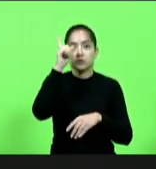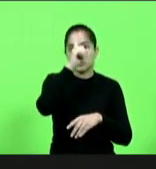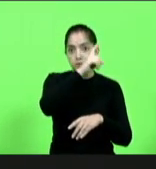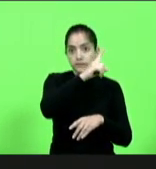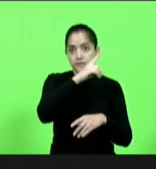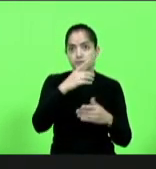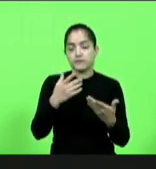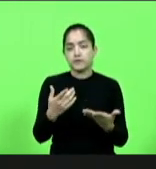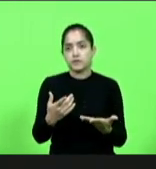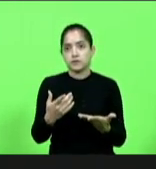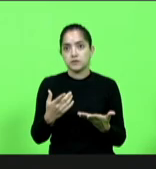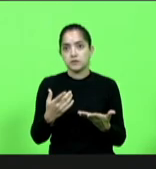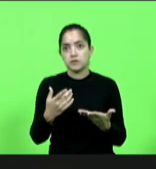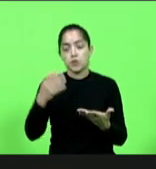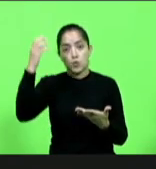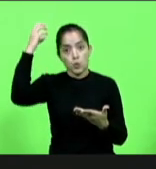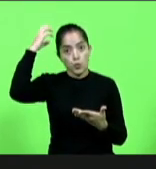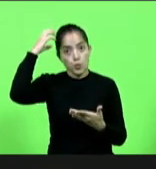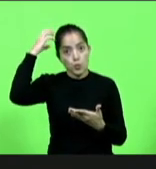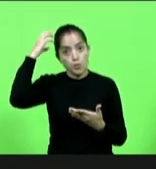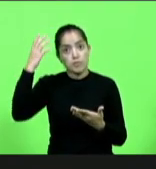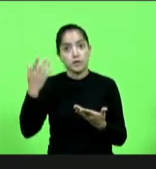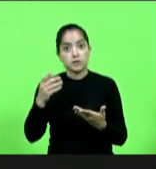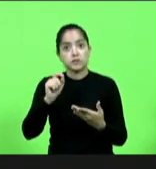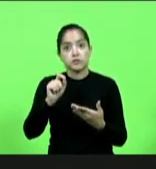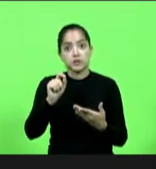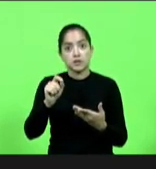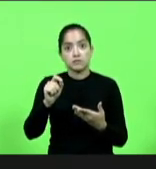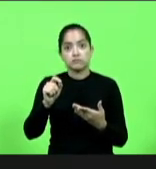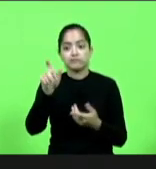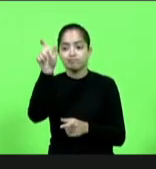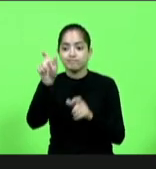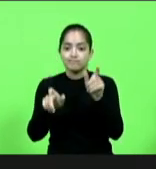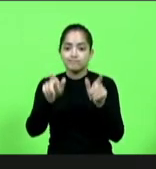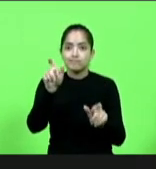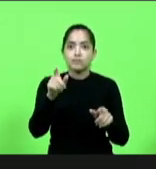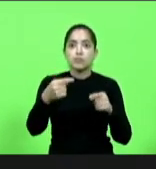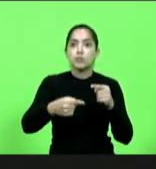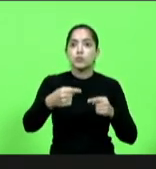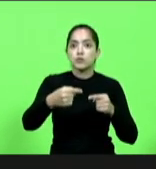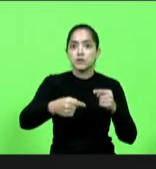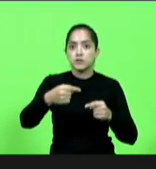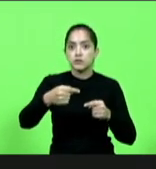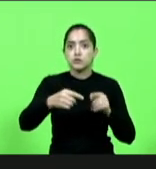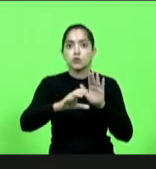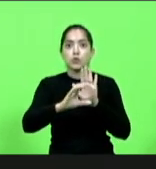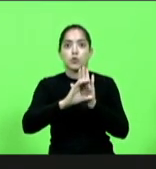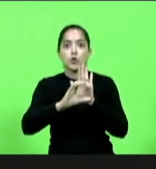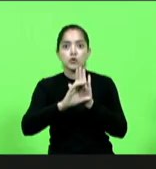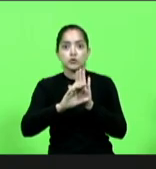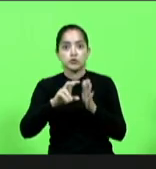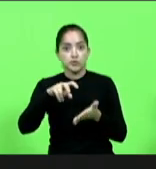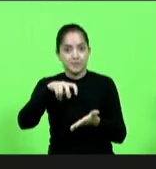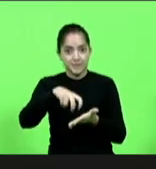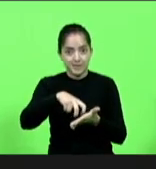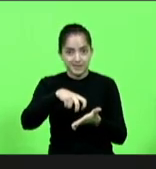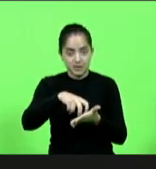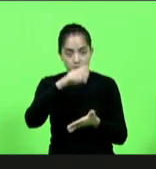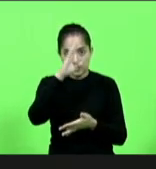única exclusiva culpa de políticos Nós temos um código penal no Brasil